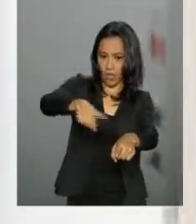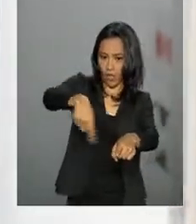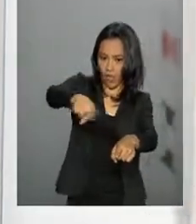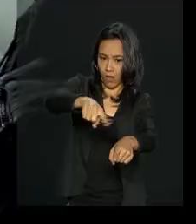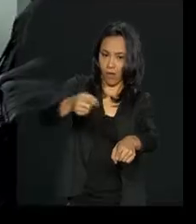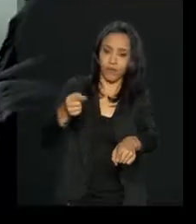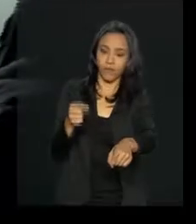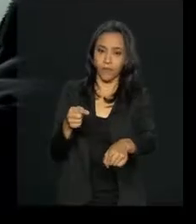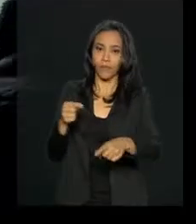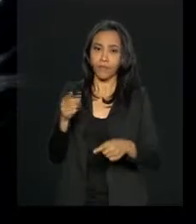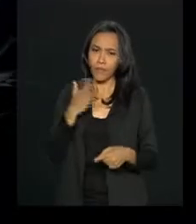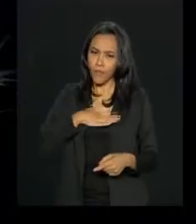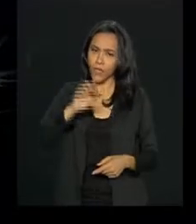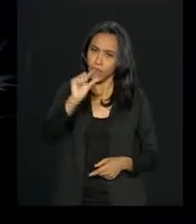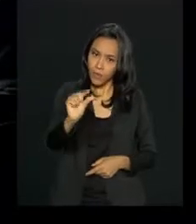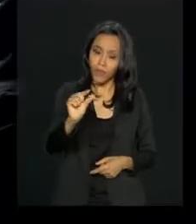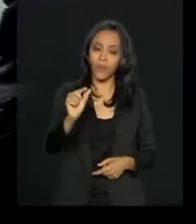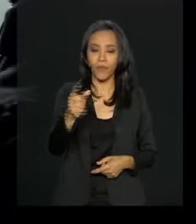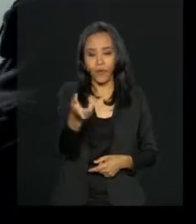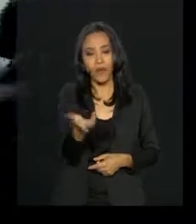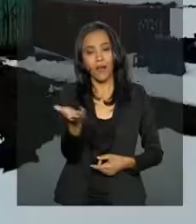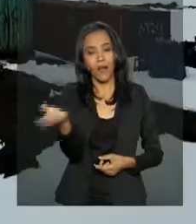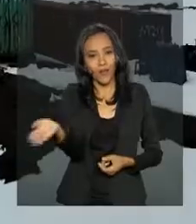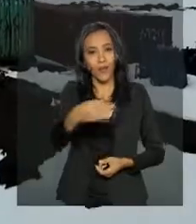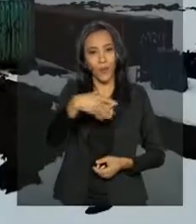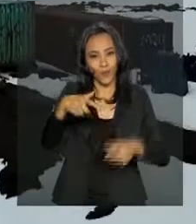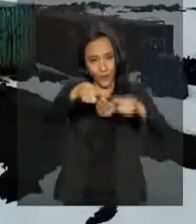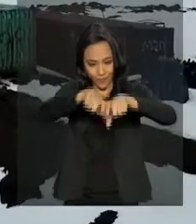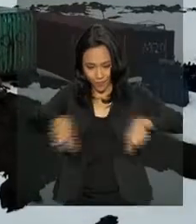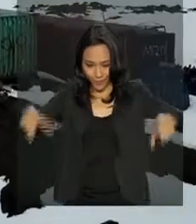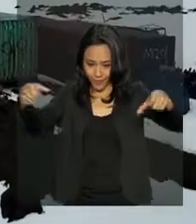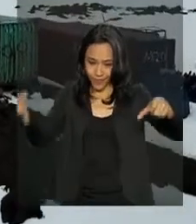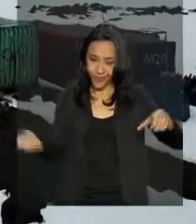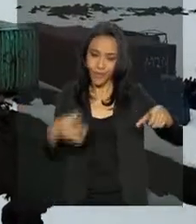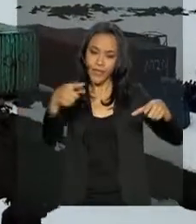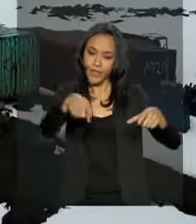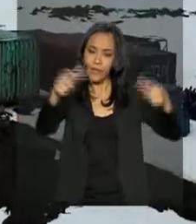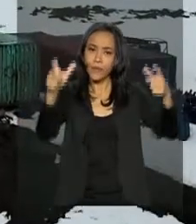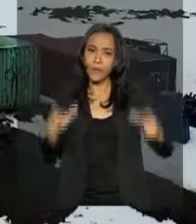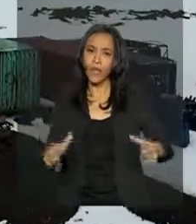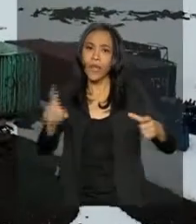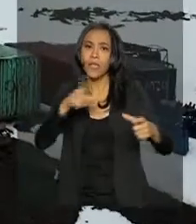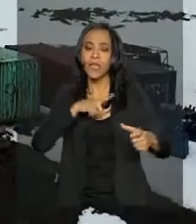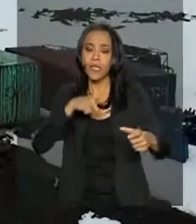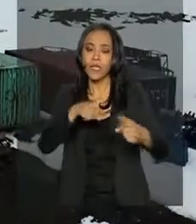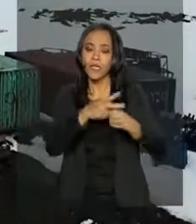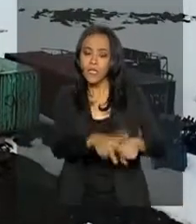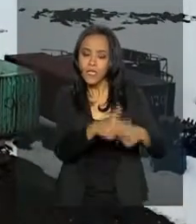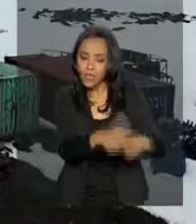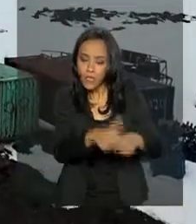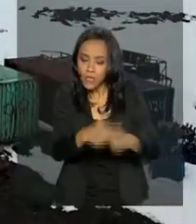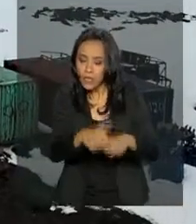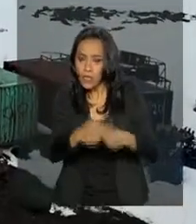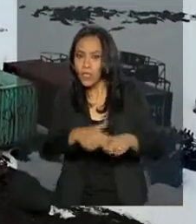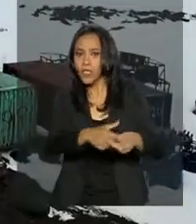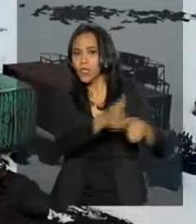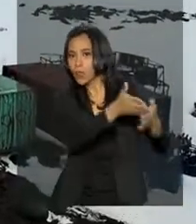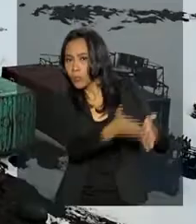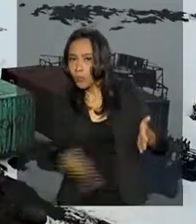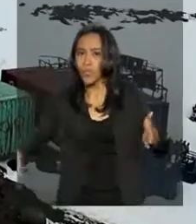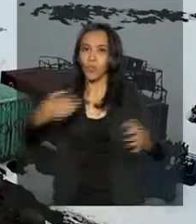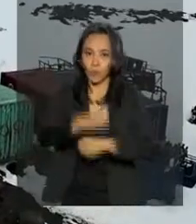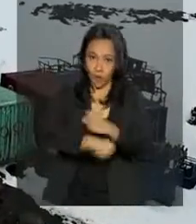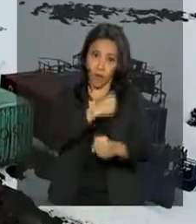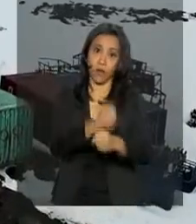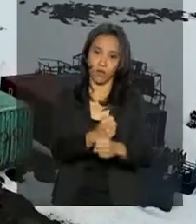emergenciais. Daqui a pouco, da nova estação. O Grupo Base da Marinha faz a manutenção durante o ano todo.